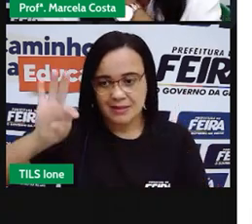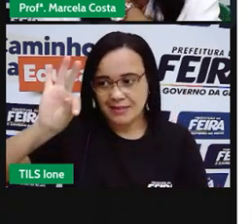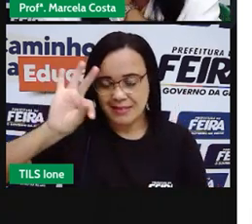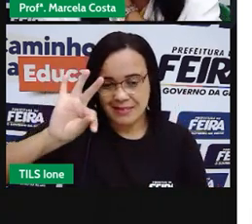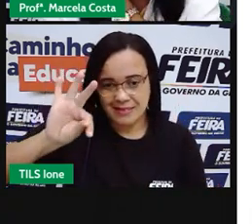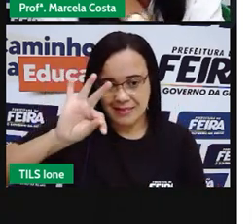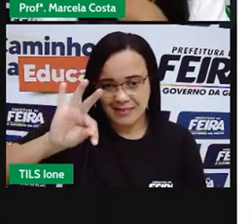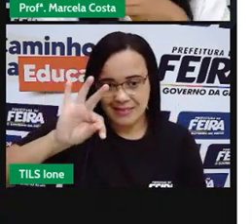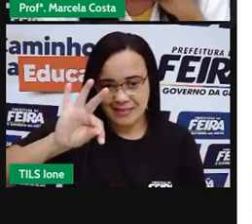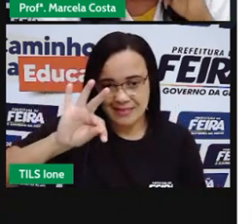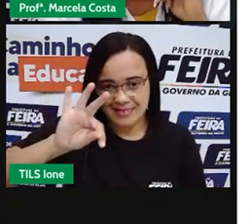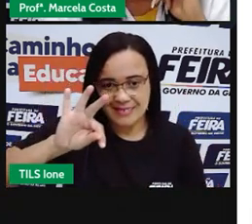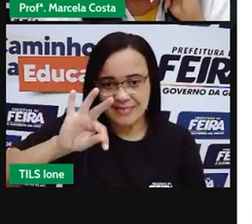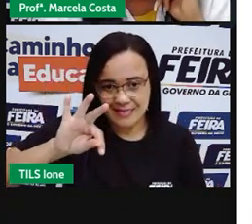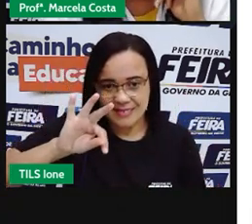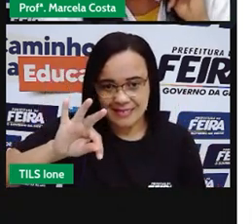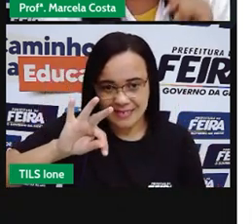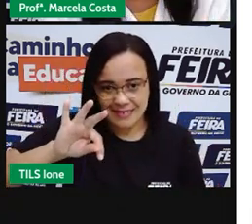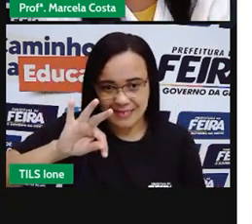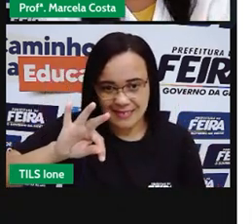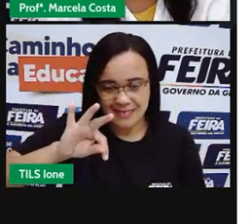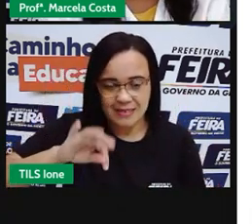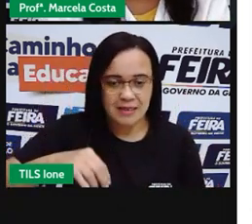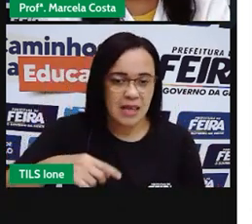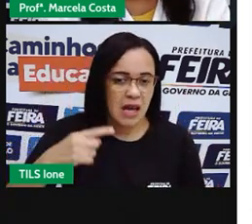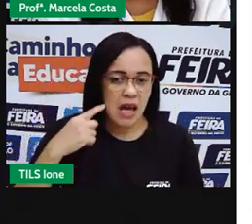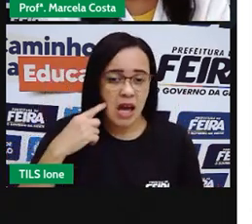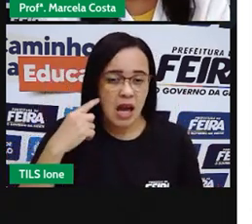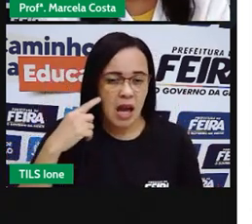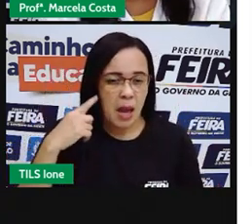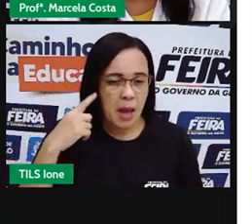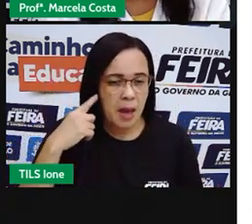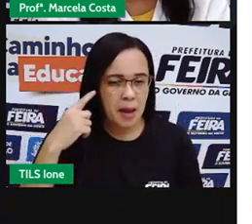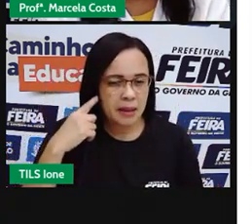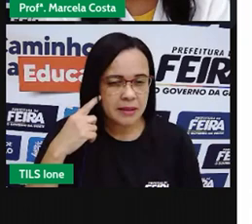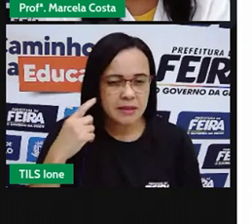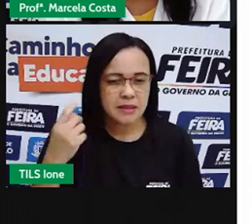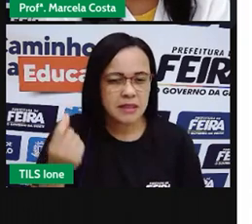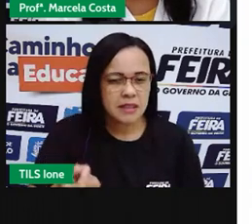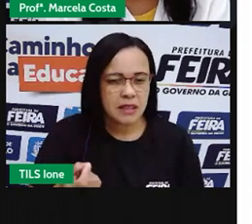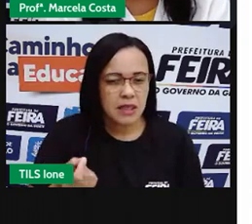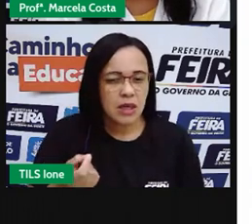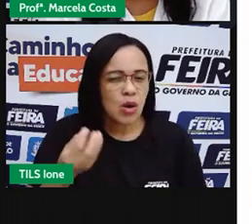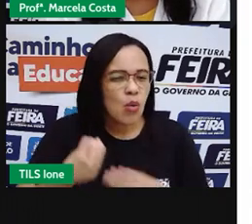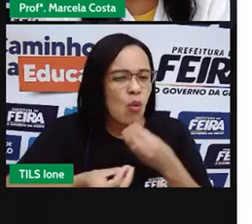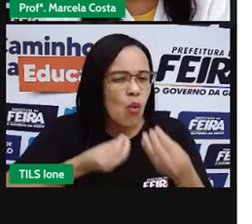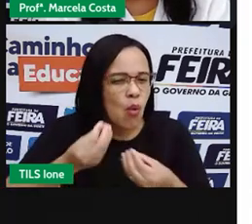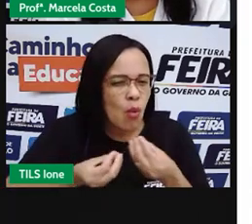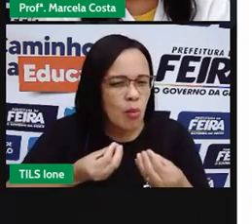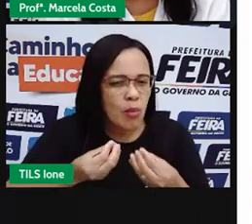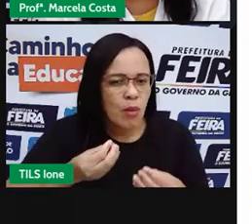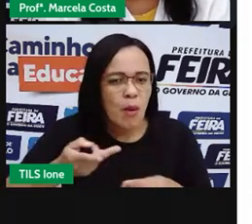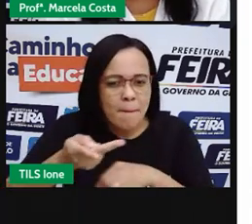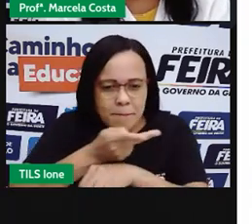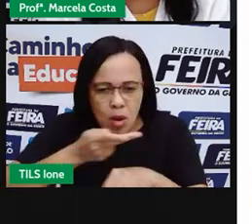que ele vive com o seu fofinho bem ativo, procurando formigas para se alimentar.